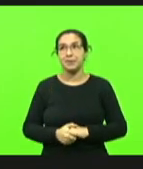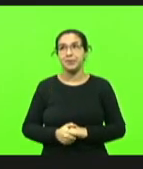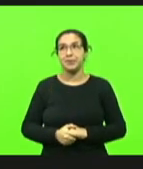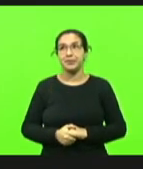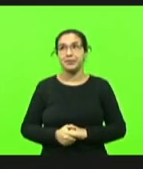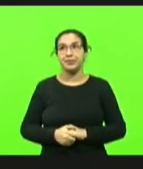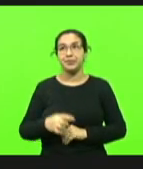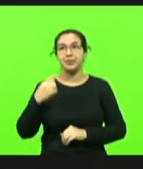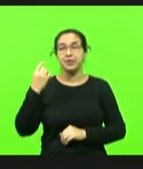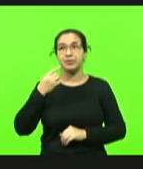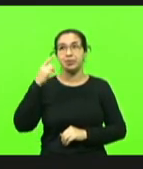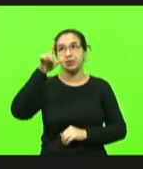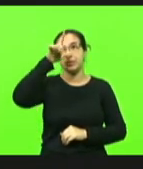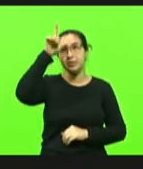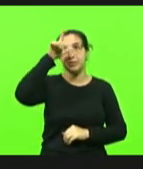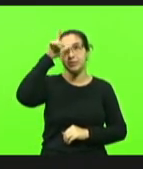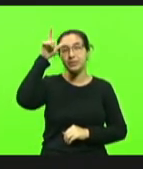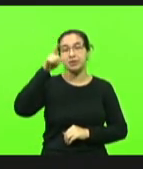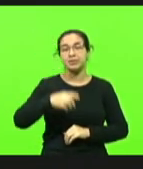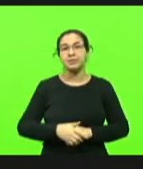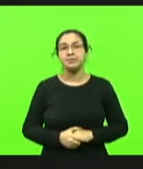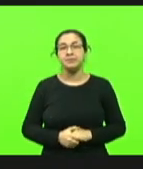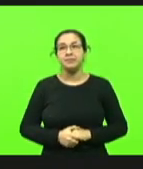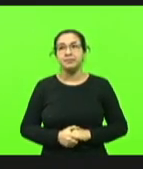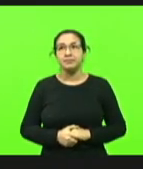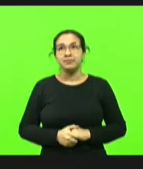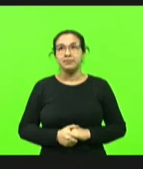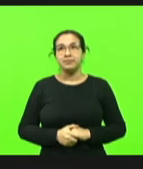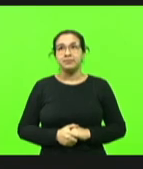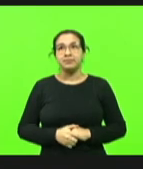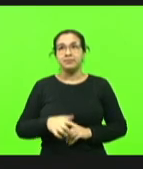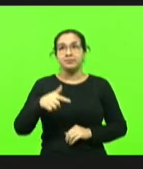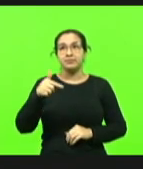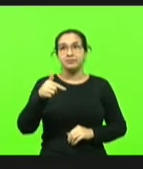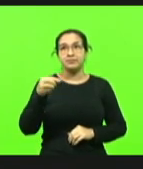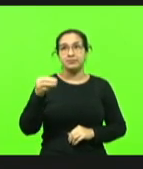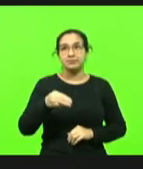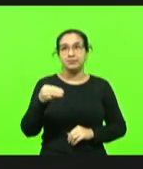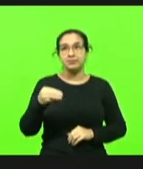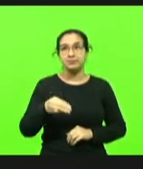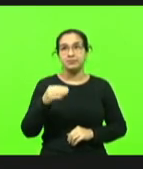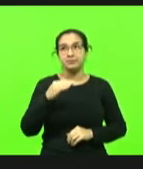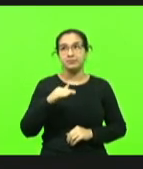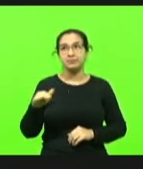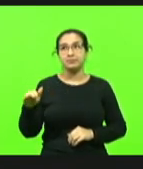deputado Sargento Lima com a palavra para o tempo de até sete minutos e meio.